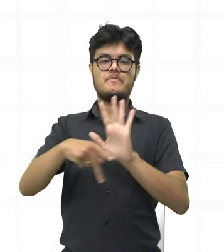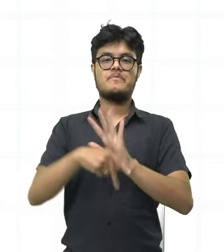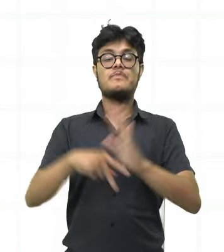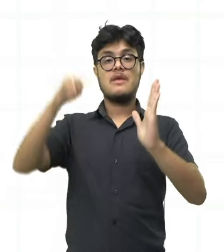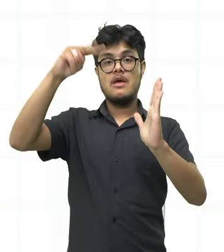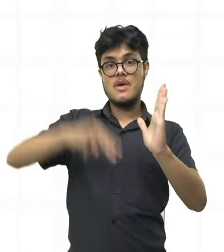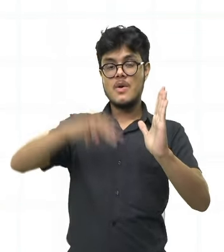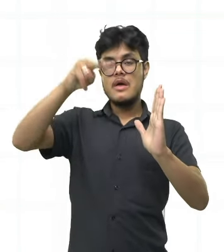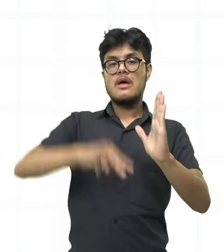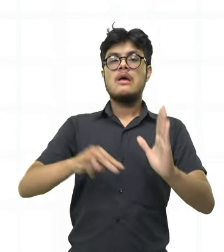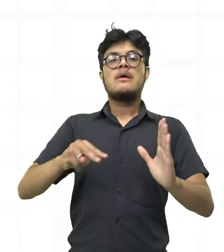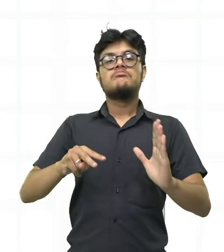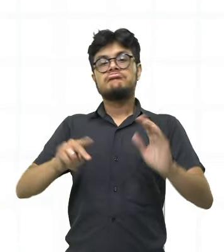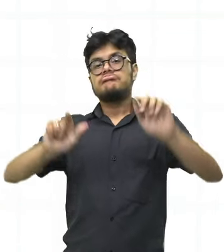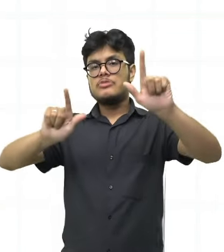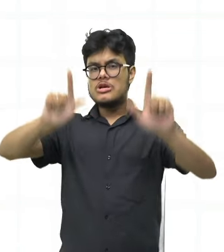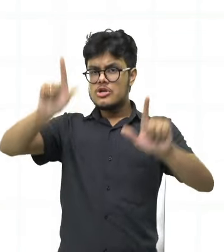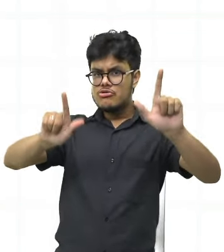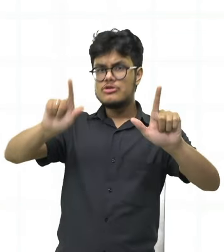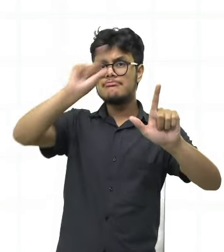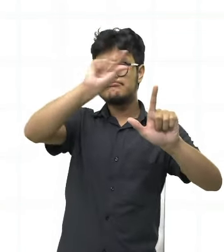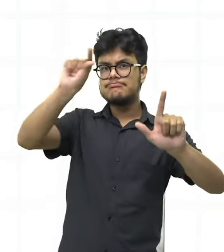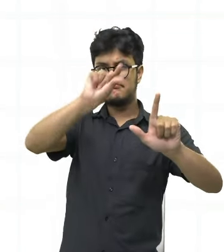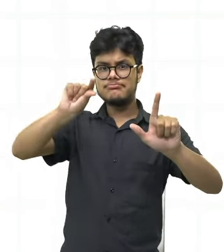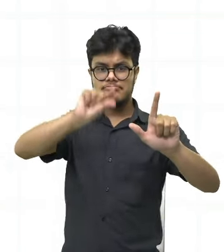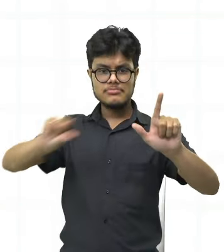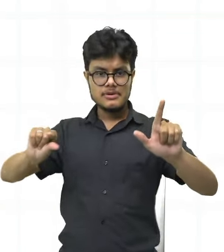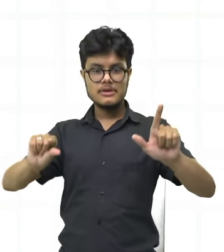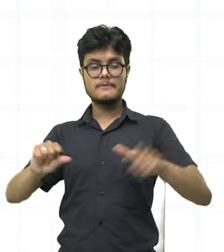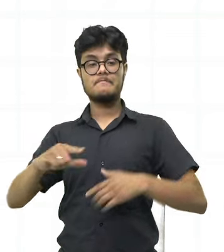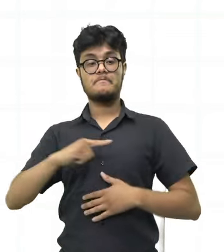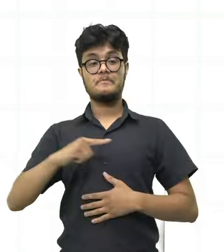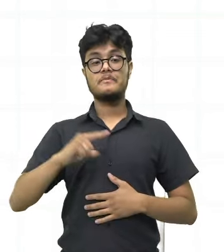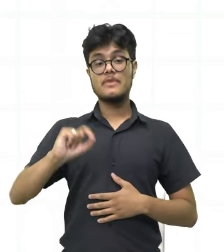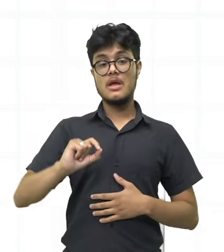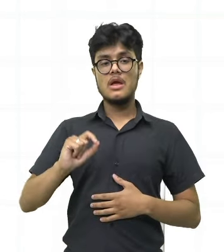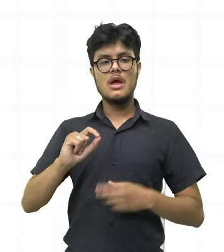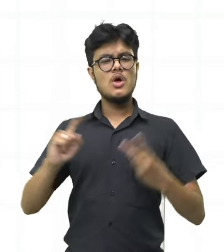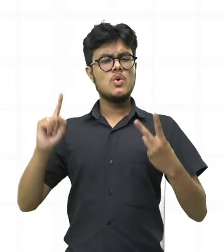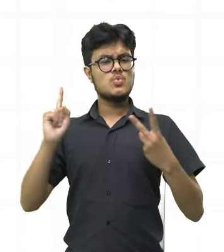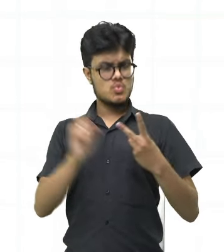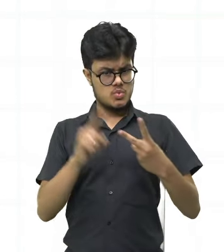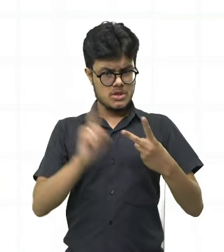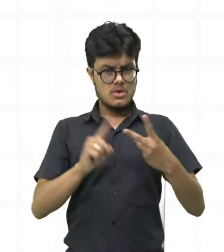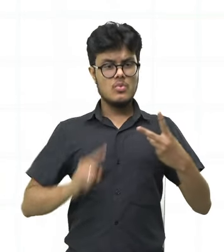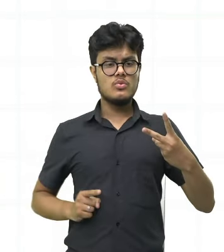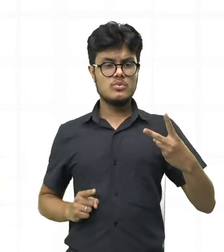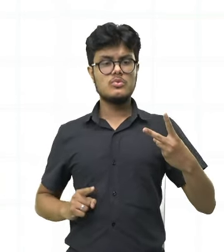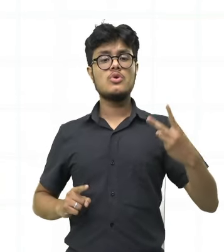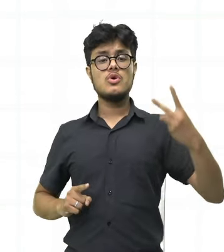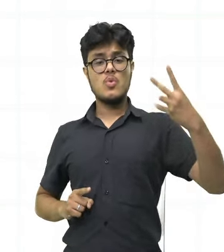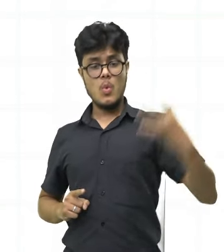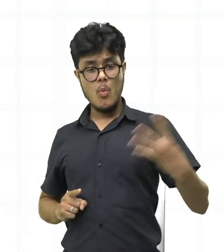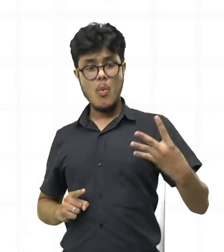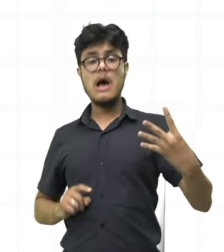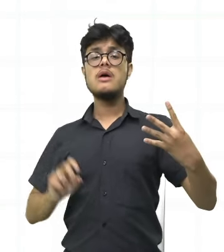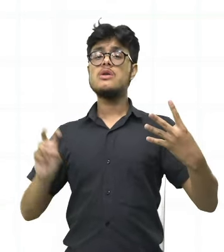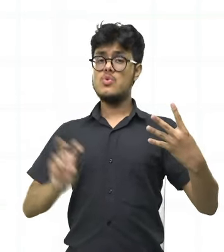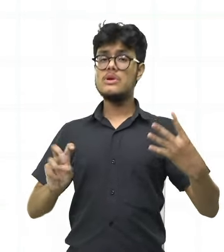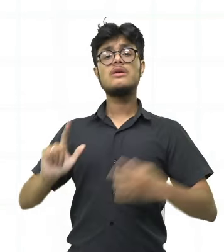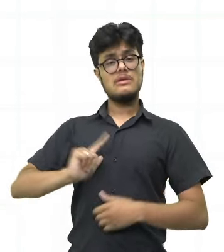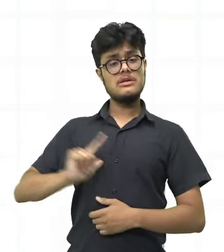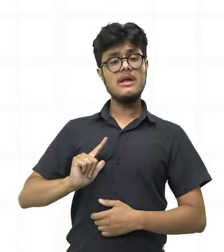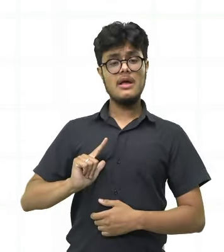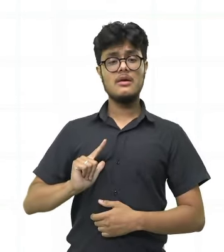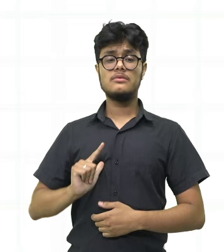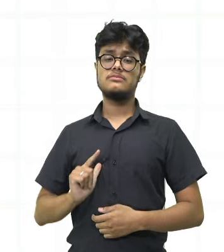que os versos, essa rima foi aqui, ó. No segundo verso, quarto e quinto. Então,